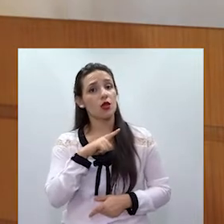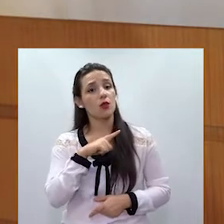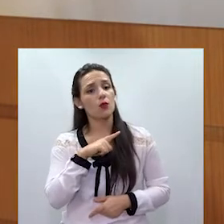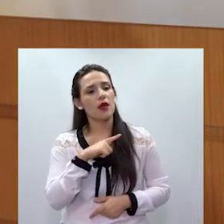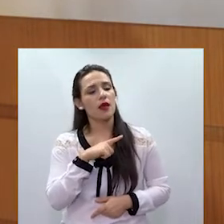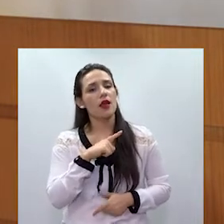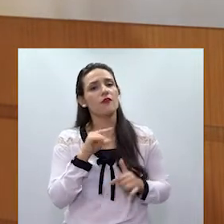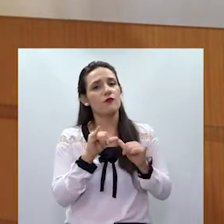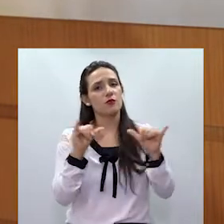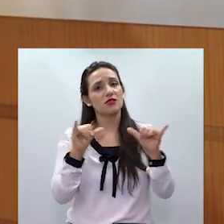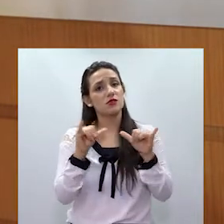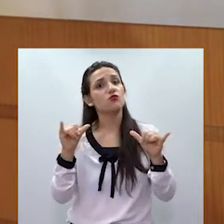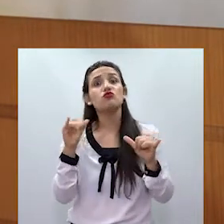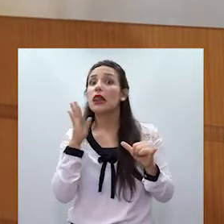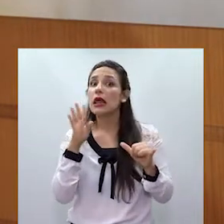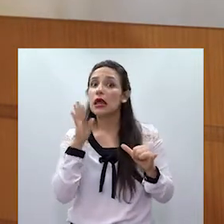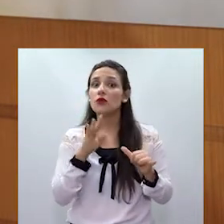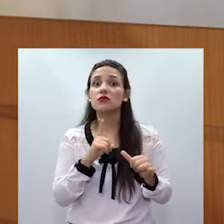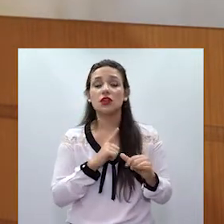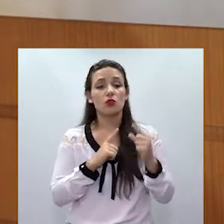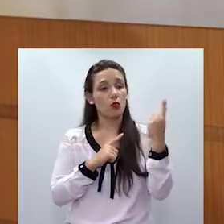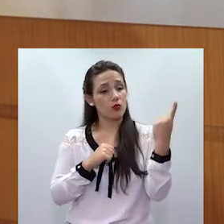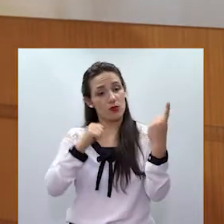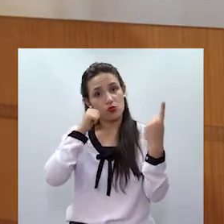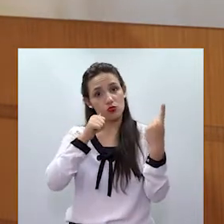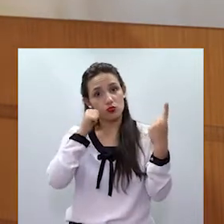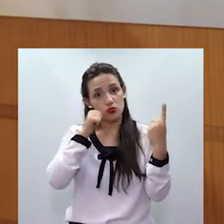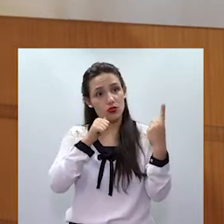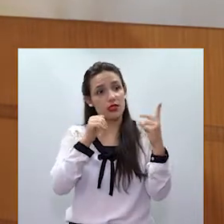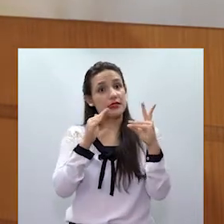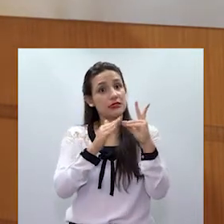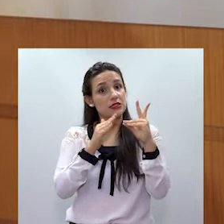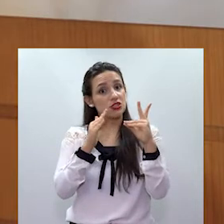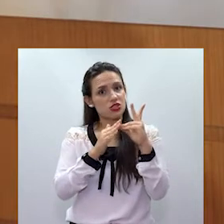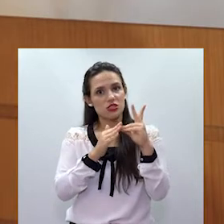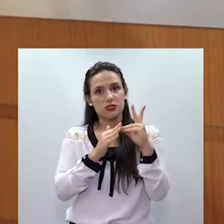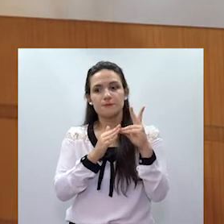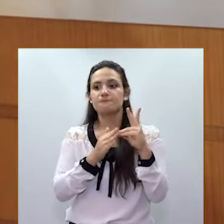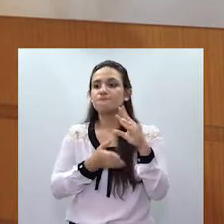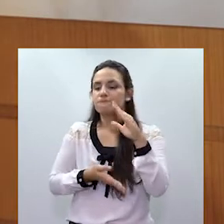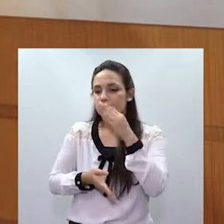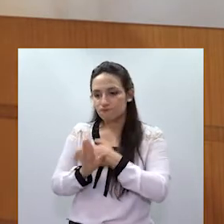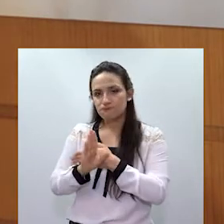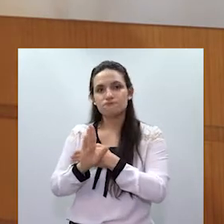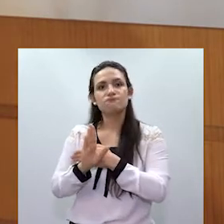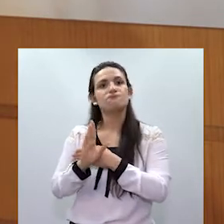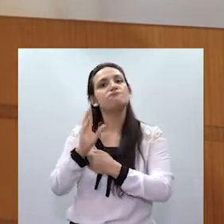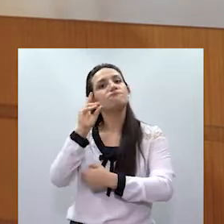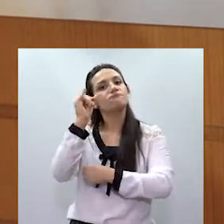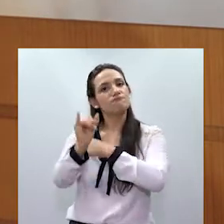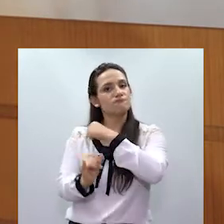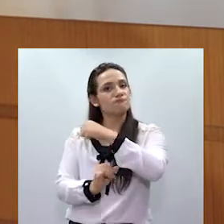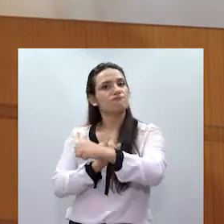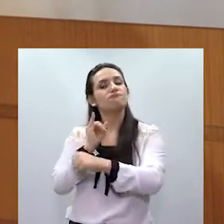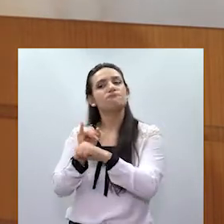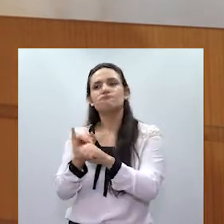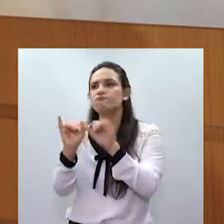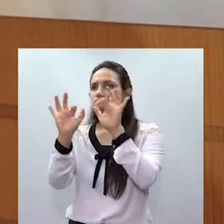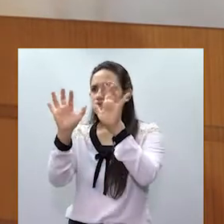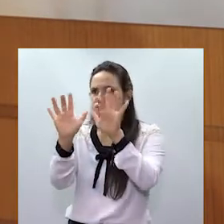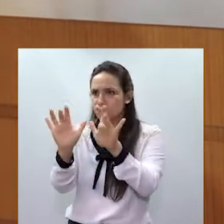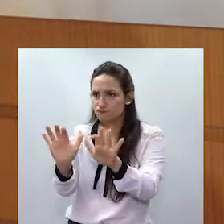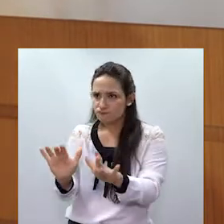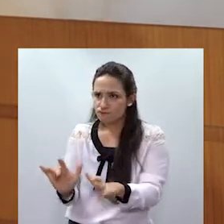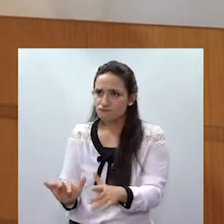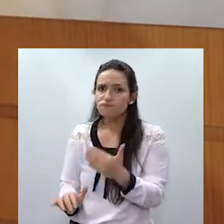levantamos é que houve o pedido de uma mulher indígena, acessou o Protetivas Online e fez o pedido, da onde